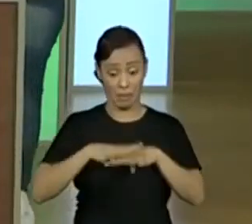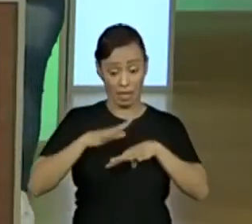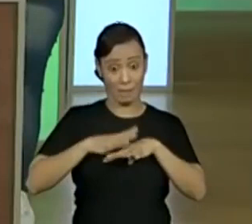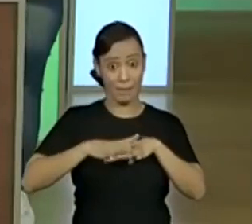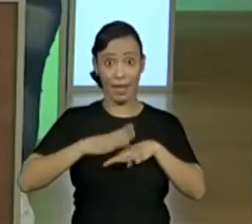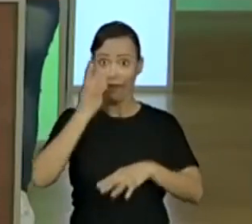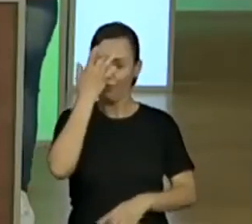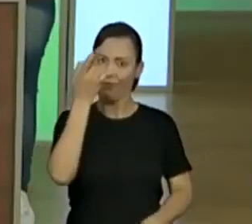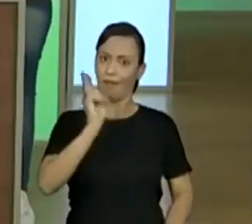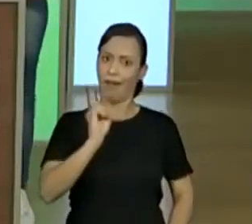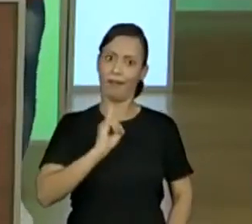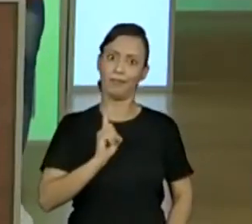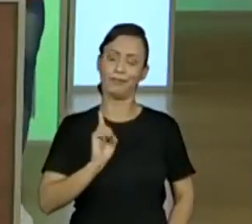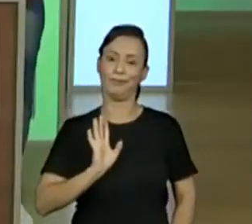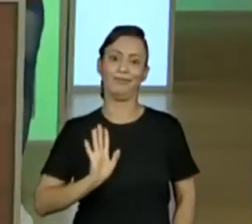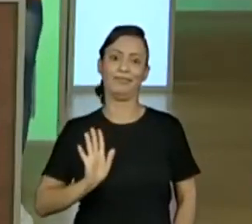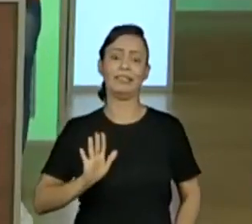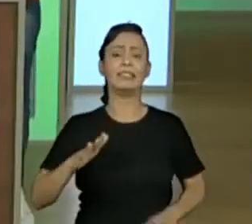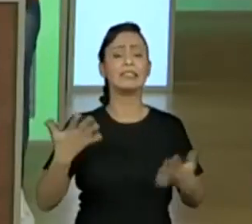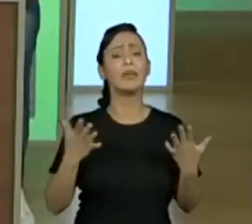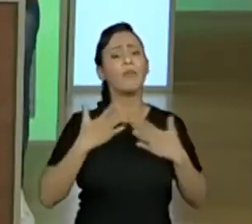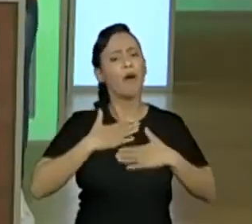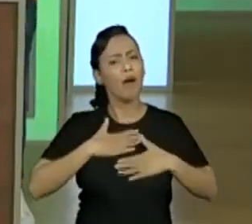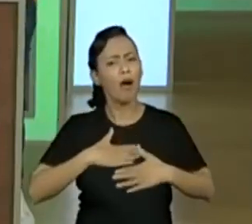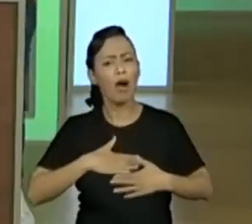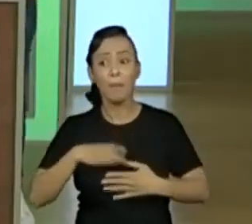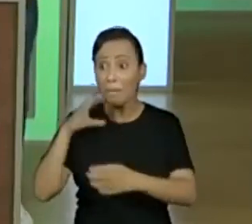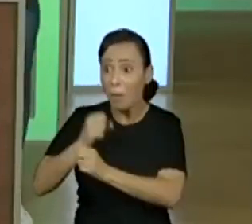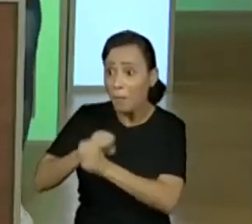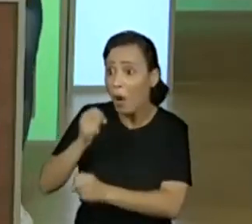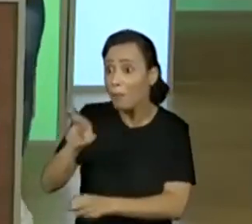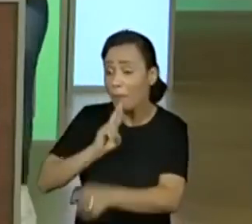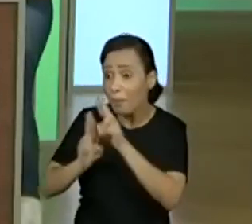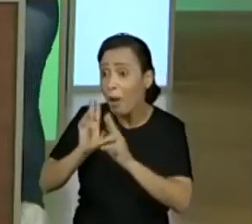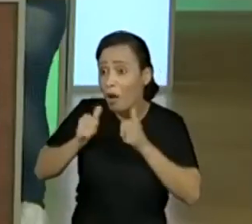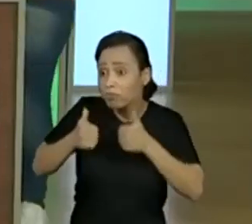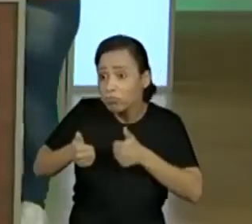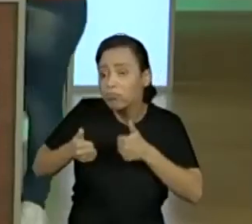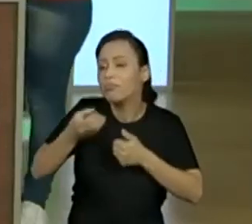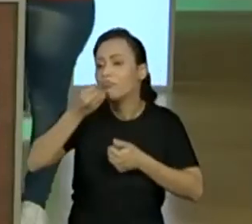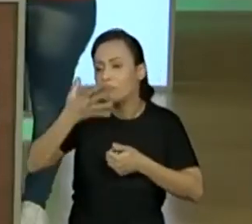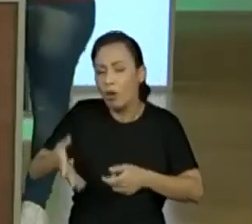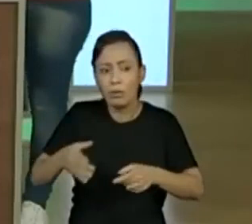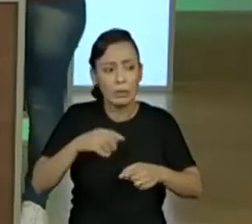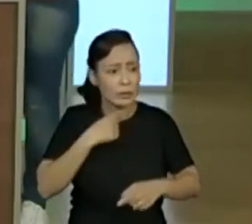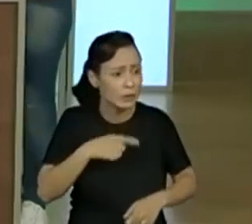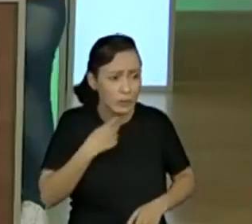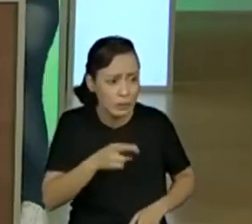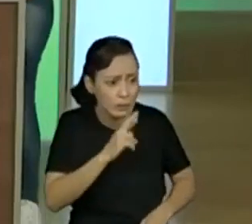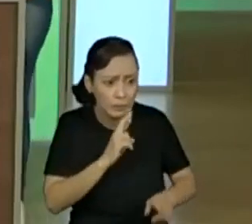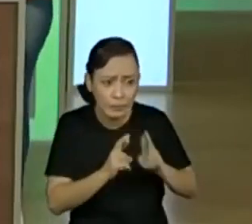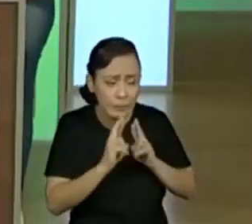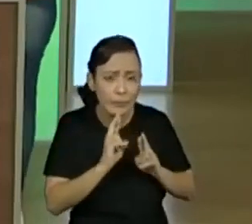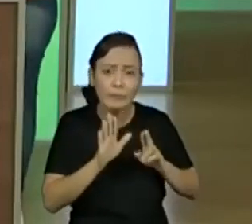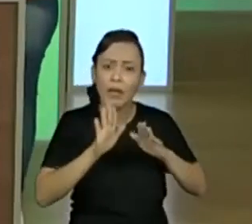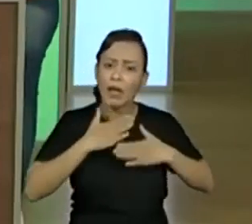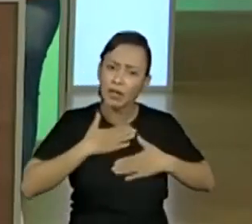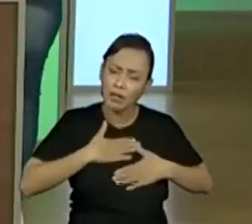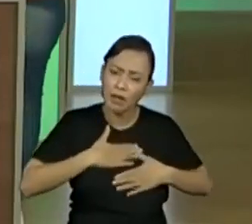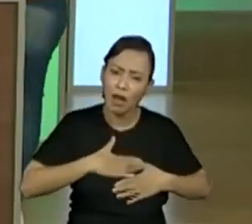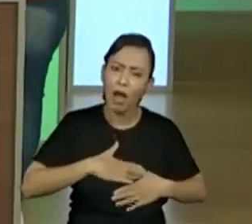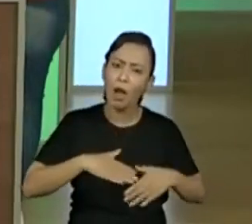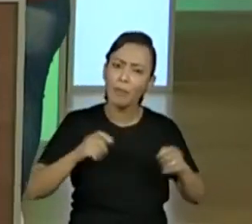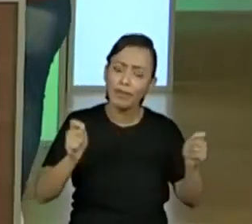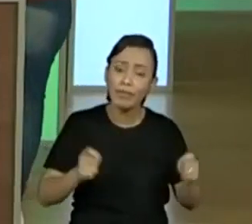Então, nós estamos aqui todas no mesmo barco, aprendendo juntas, Verdade. A gente já comentou isso aqui, né? A gente já pediu ontem aqui para os